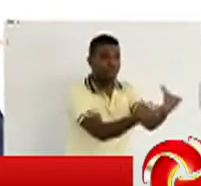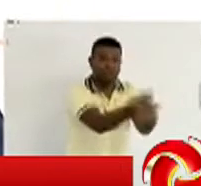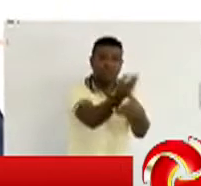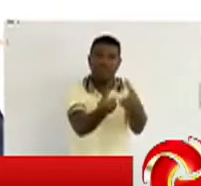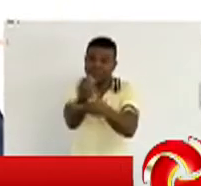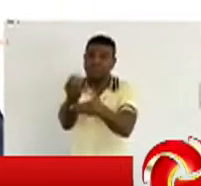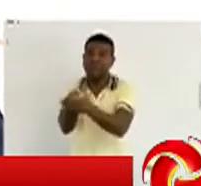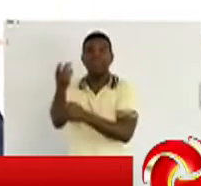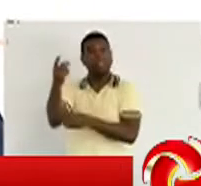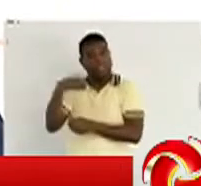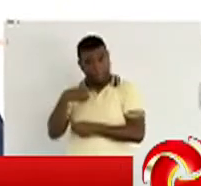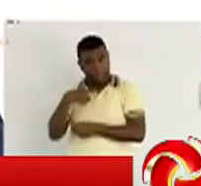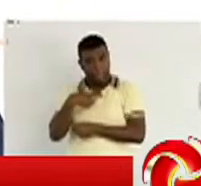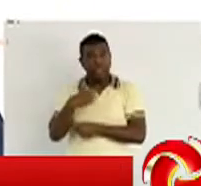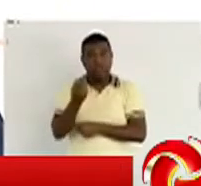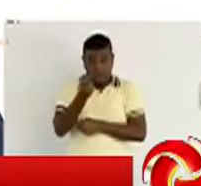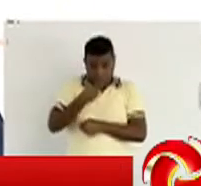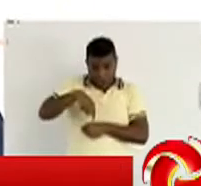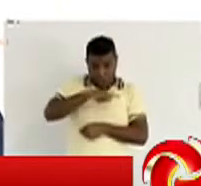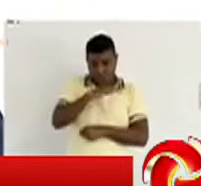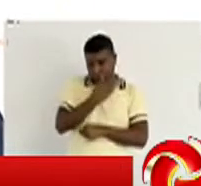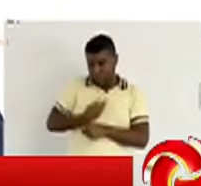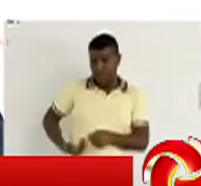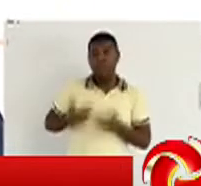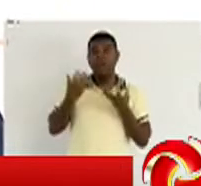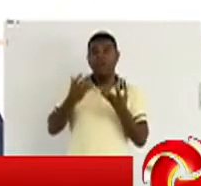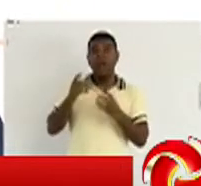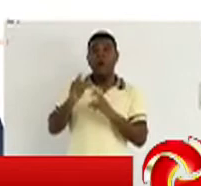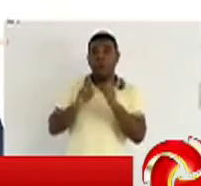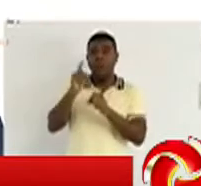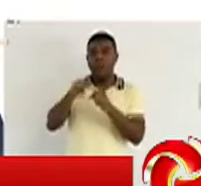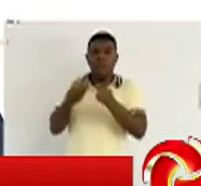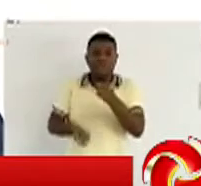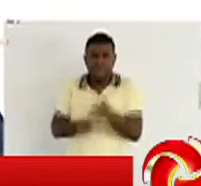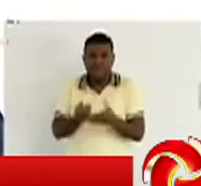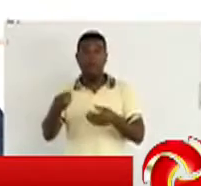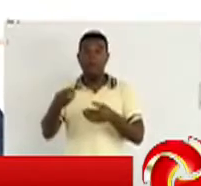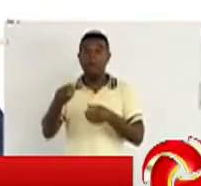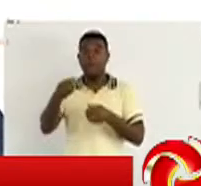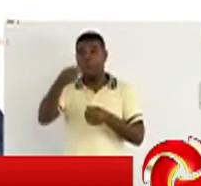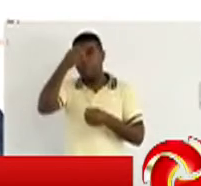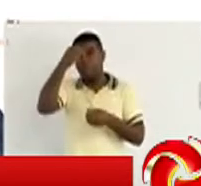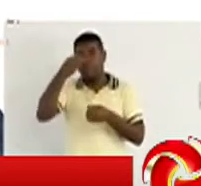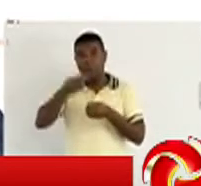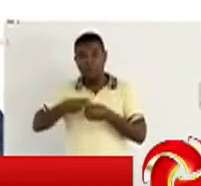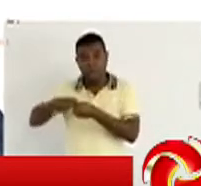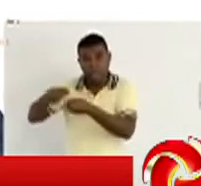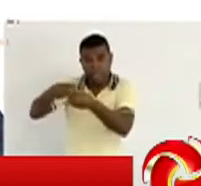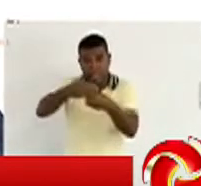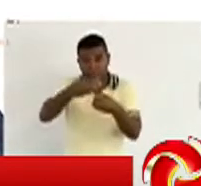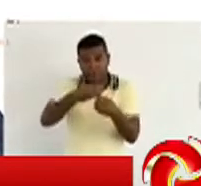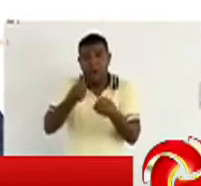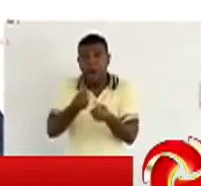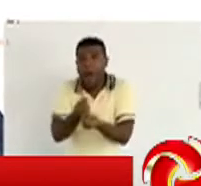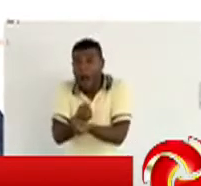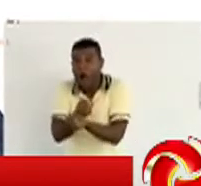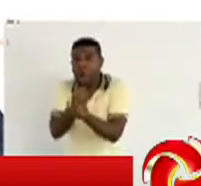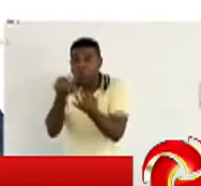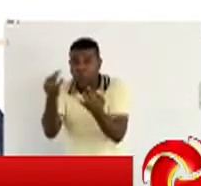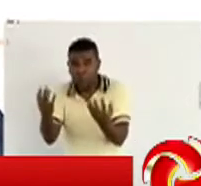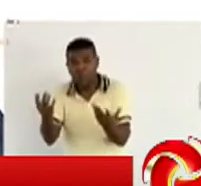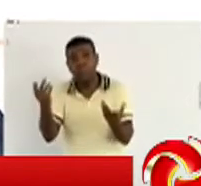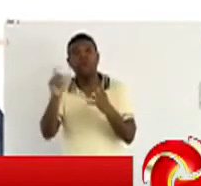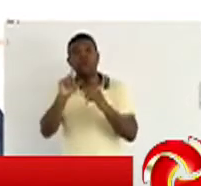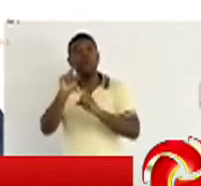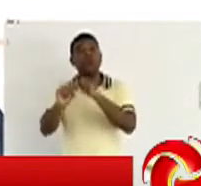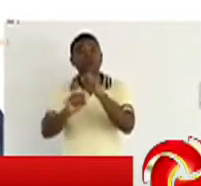aumentar o número de leitos de terapia intensiva e também os leitos clínicos. O isolamento pode ser discutido